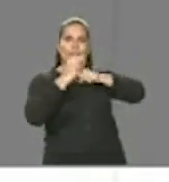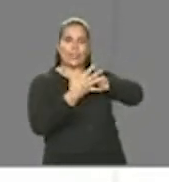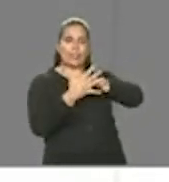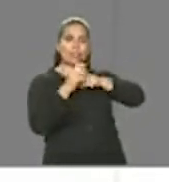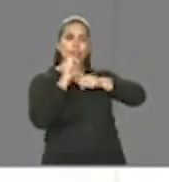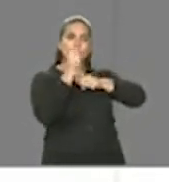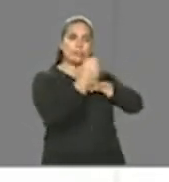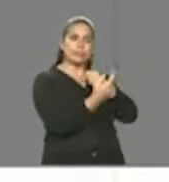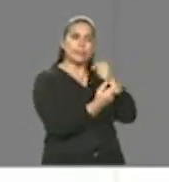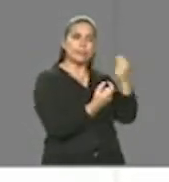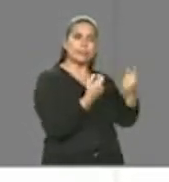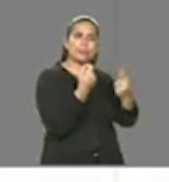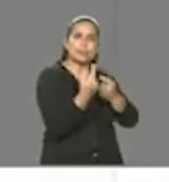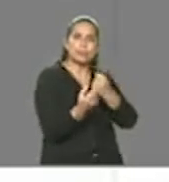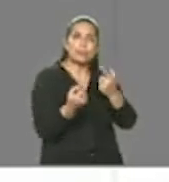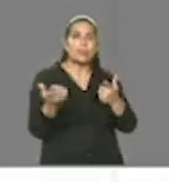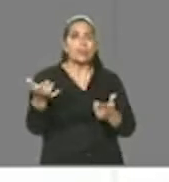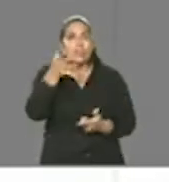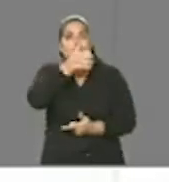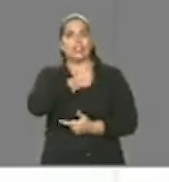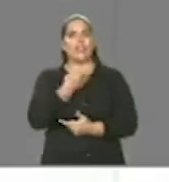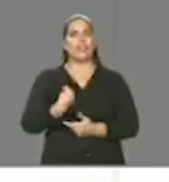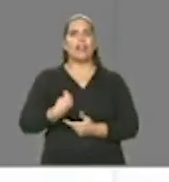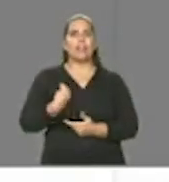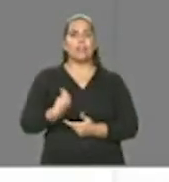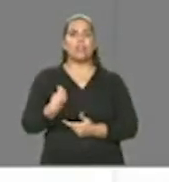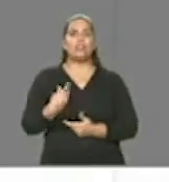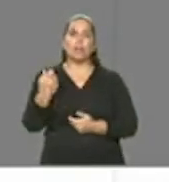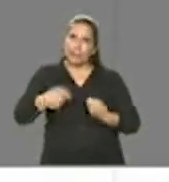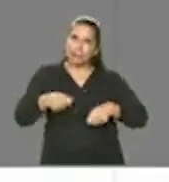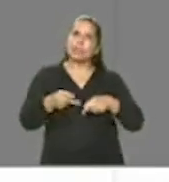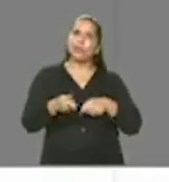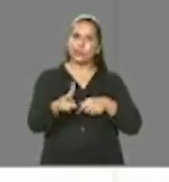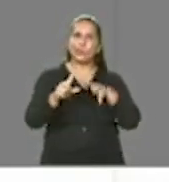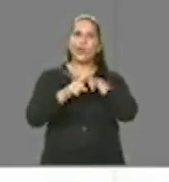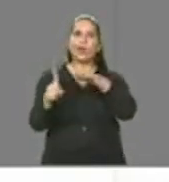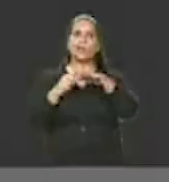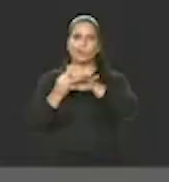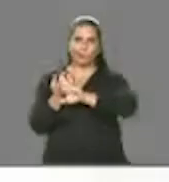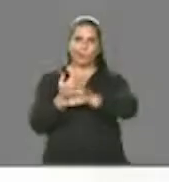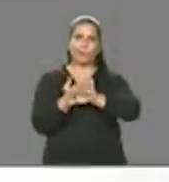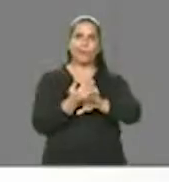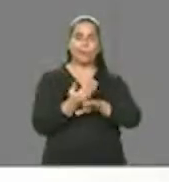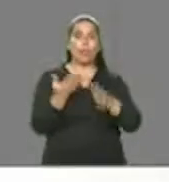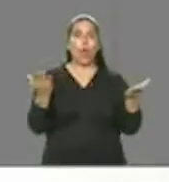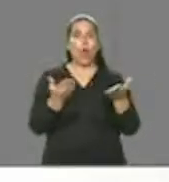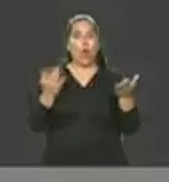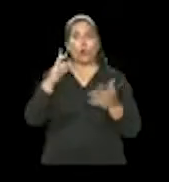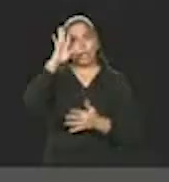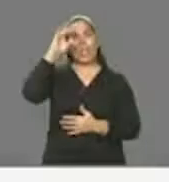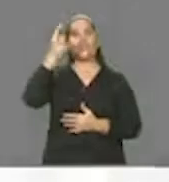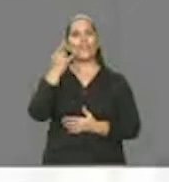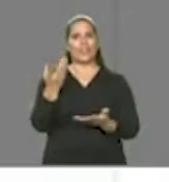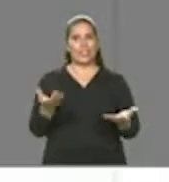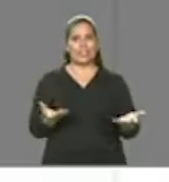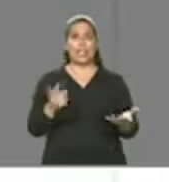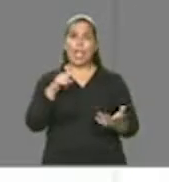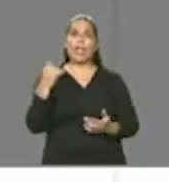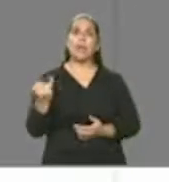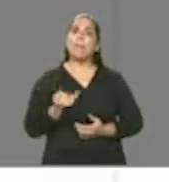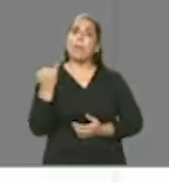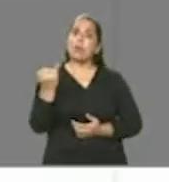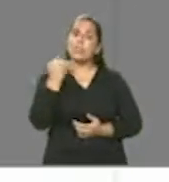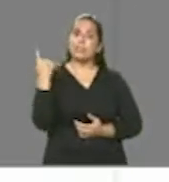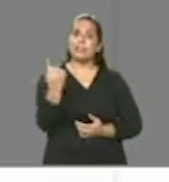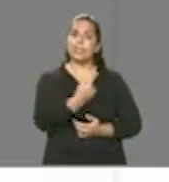e salvar vidas, elas precisam continuar. Essa foi a conclusão de hoje e essa é a conclusão importante para a gente